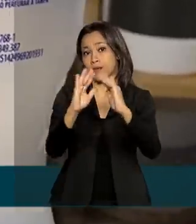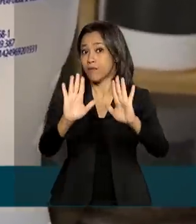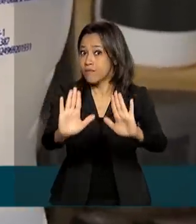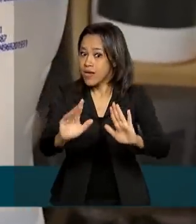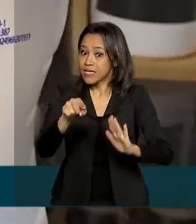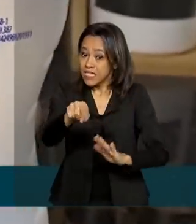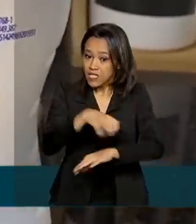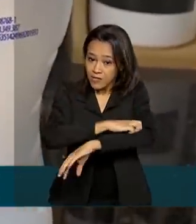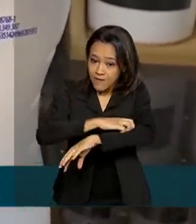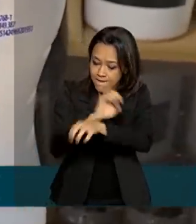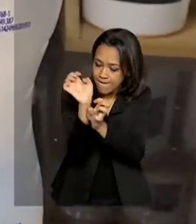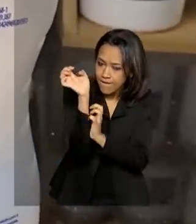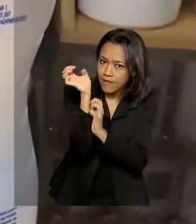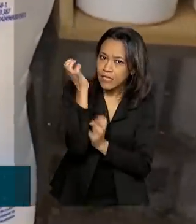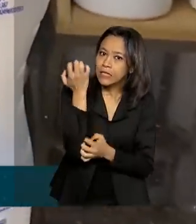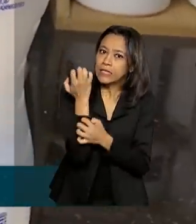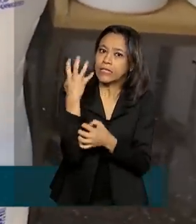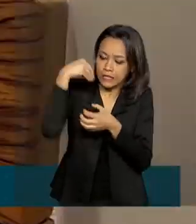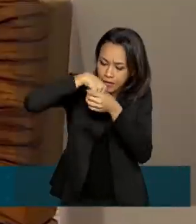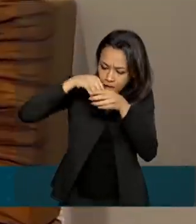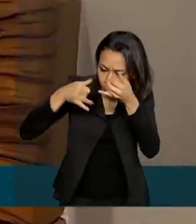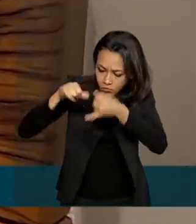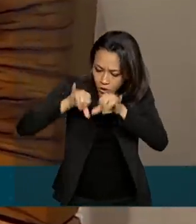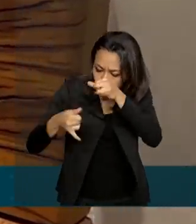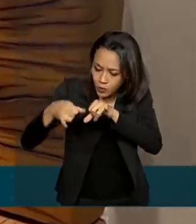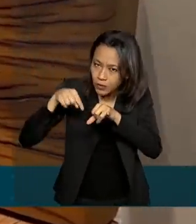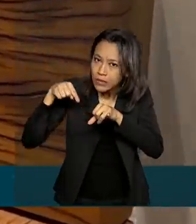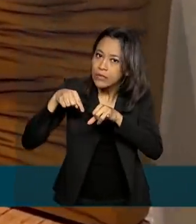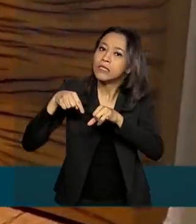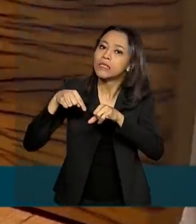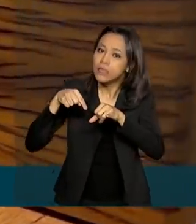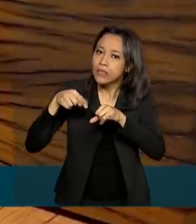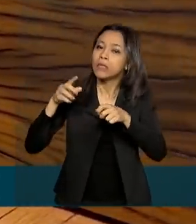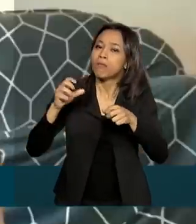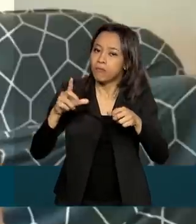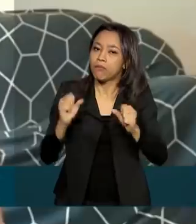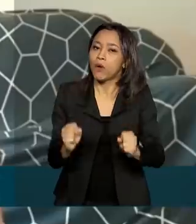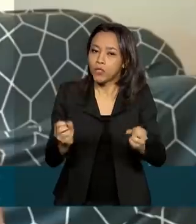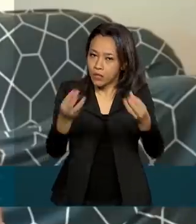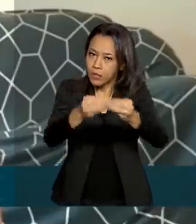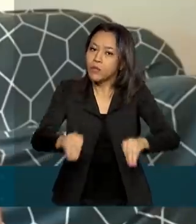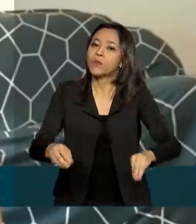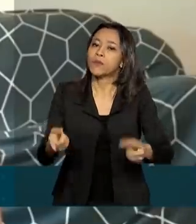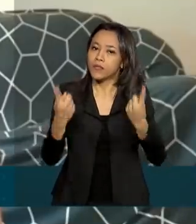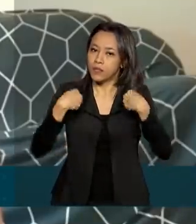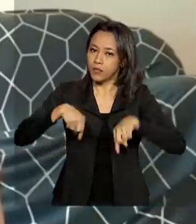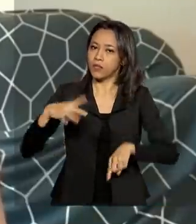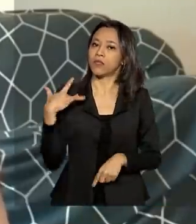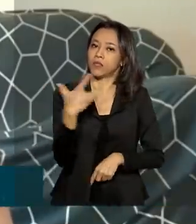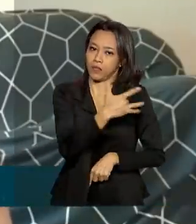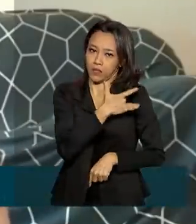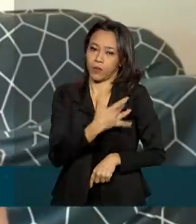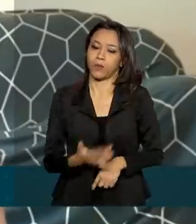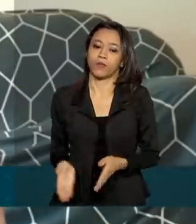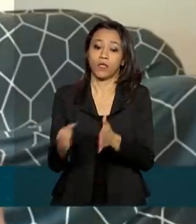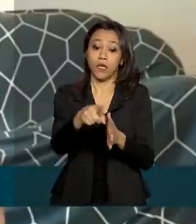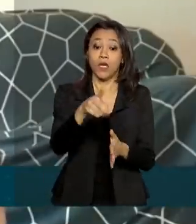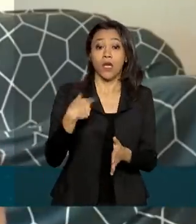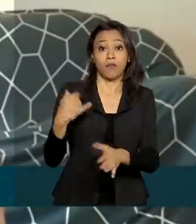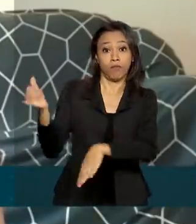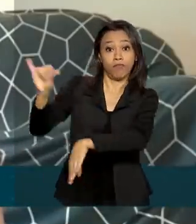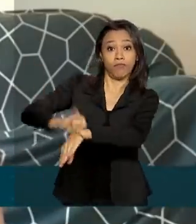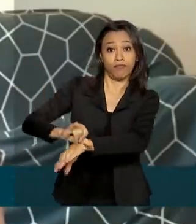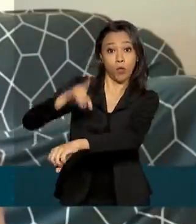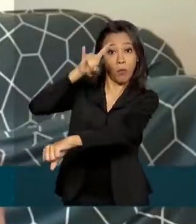as substâncias tóxicas na composição deles podem fazer mal à saúde. Tinha umas manchinhas mais persistentes no banheiro